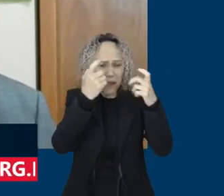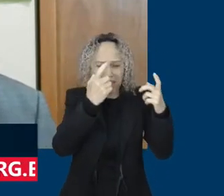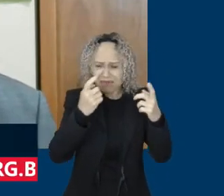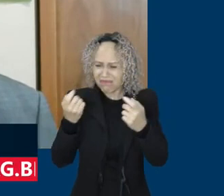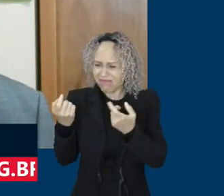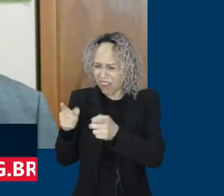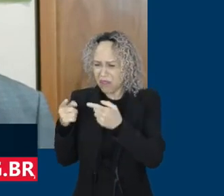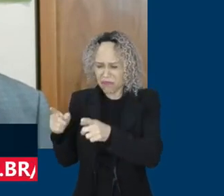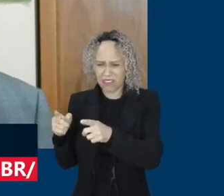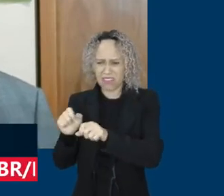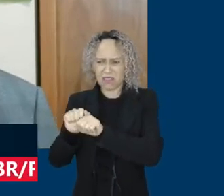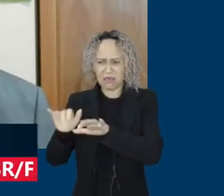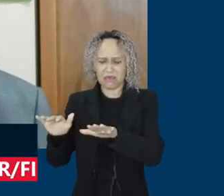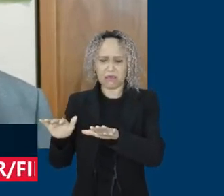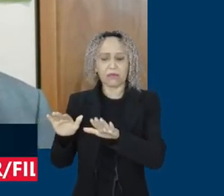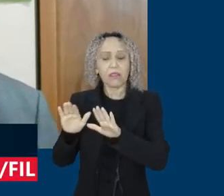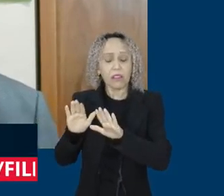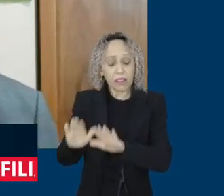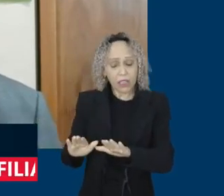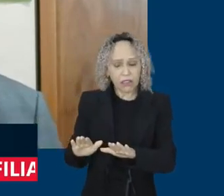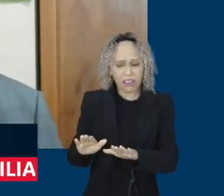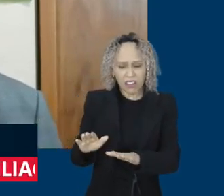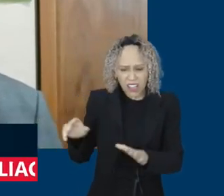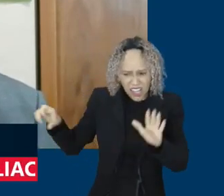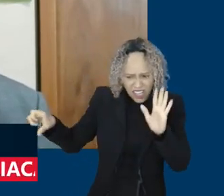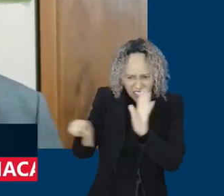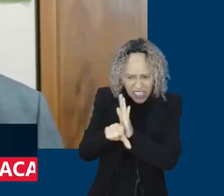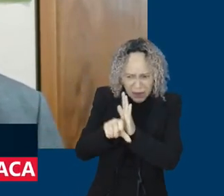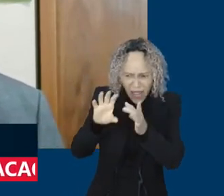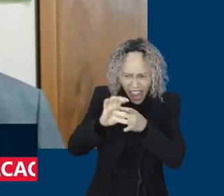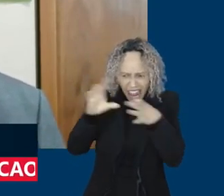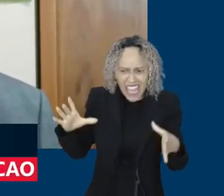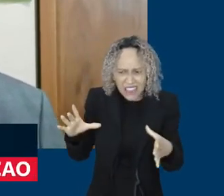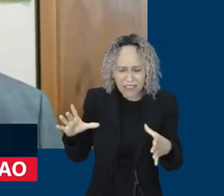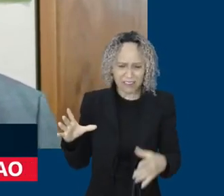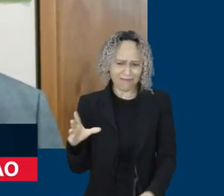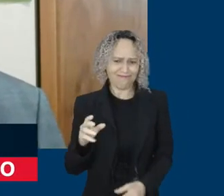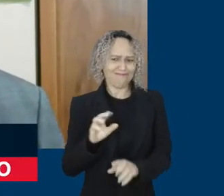Então, o que é crime não pode ser simplesmente, livremente,